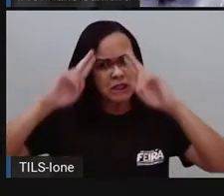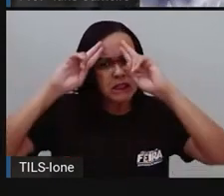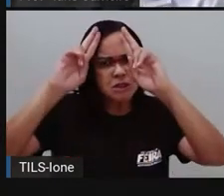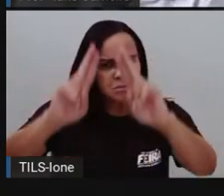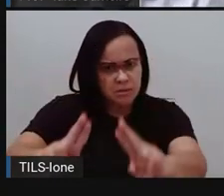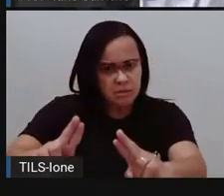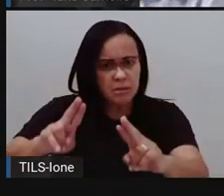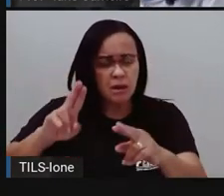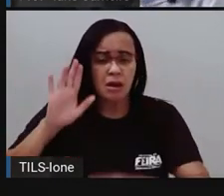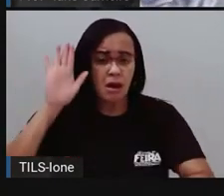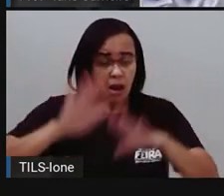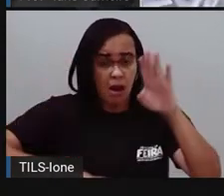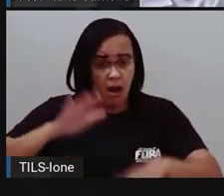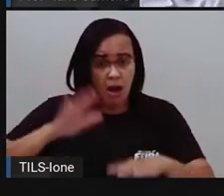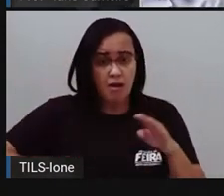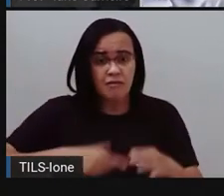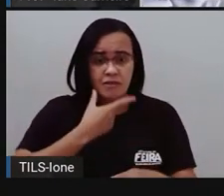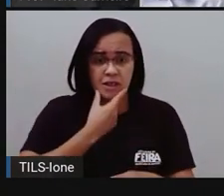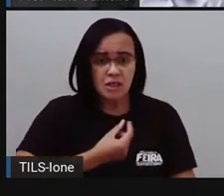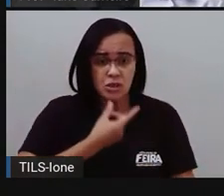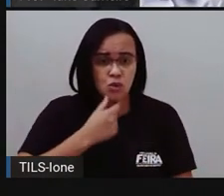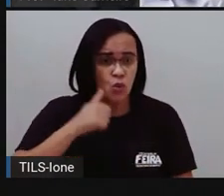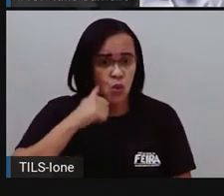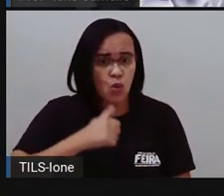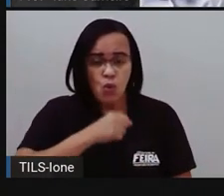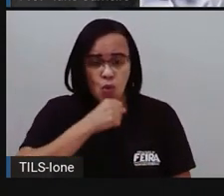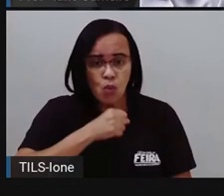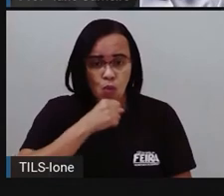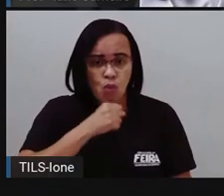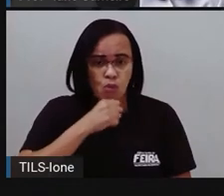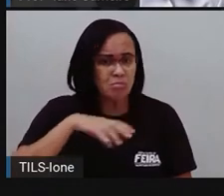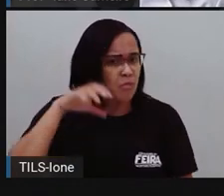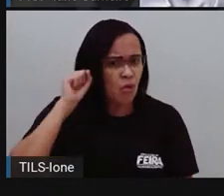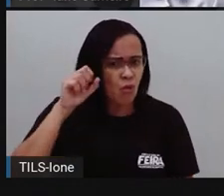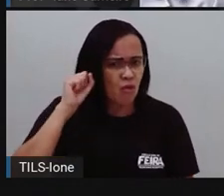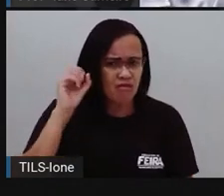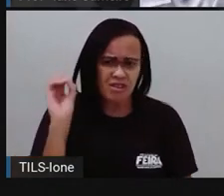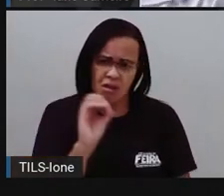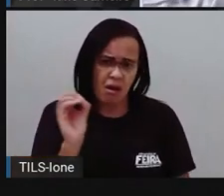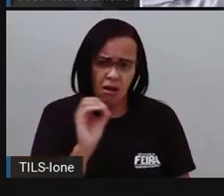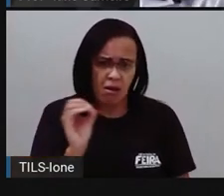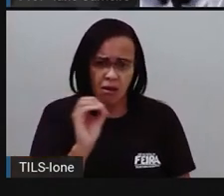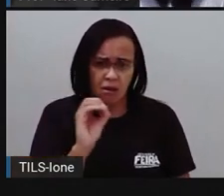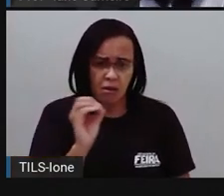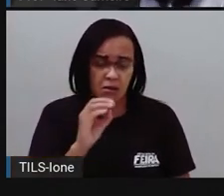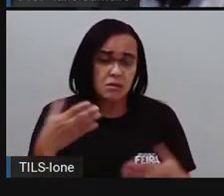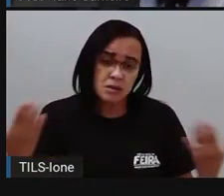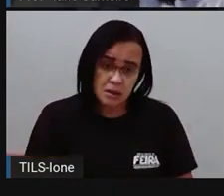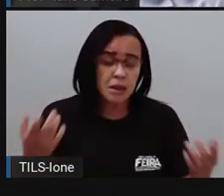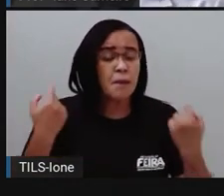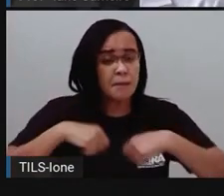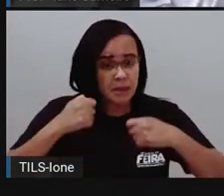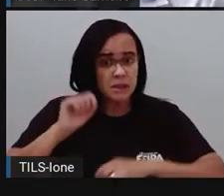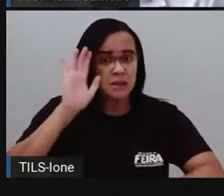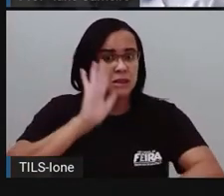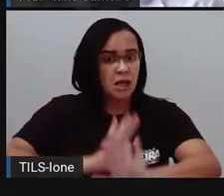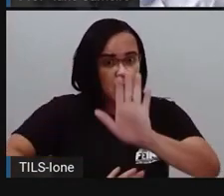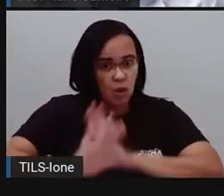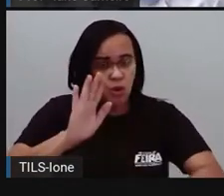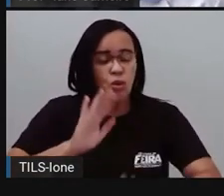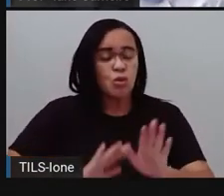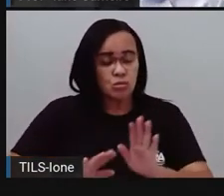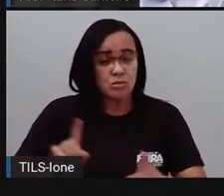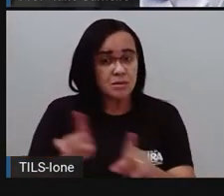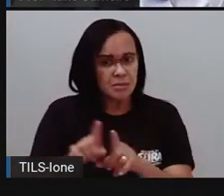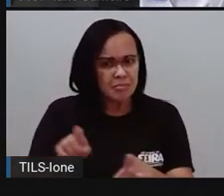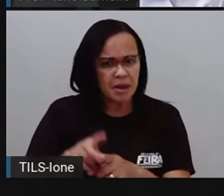enxergando, a gente tem que ajudá-los. Olha só, cuidando dos nossos idosos, né? Que fizeram tanto já pela gente,